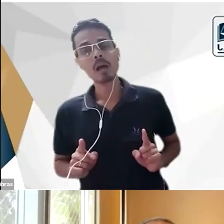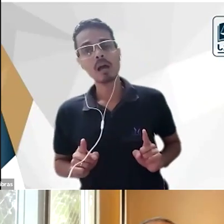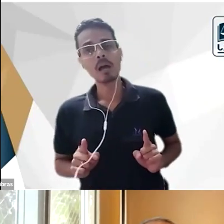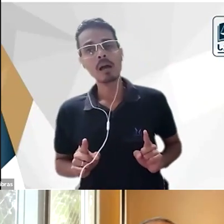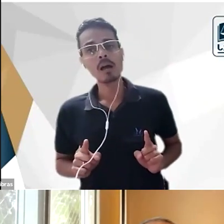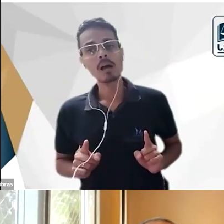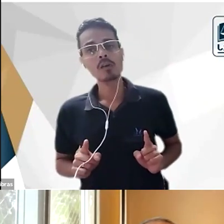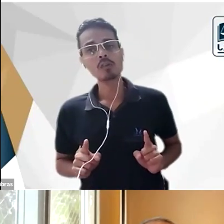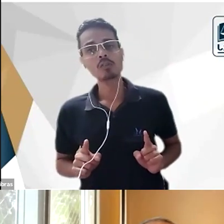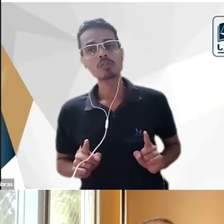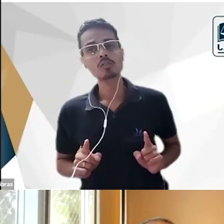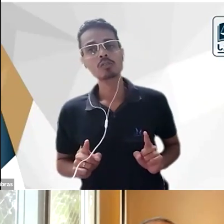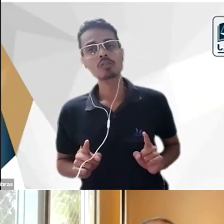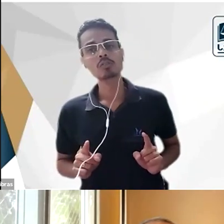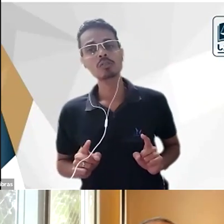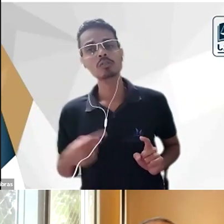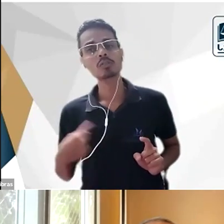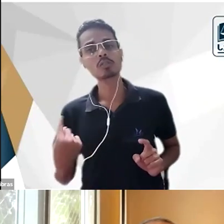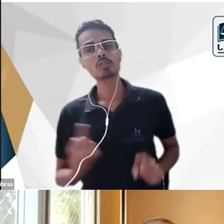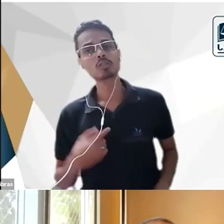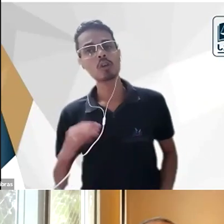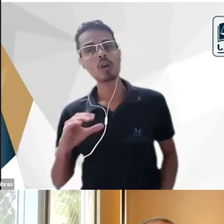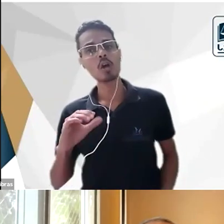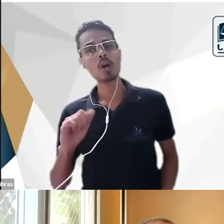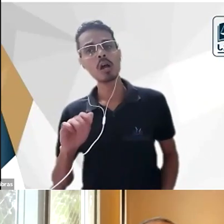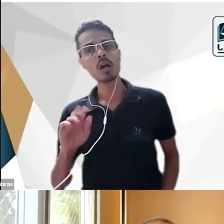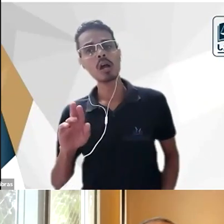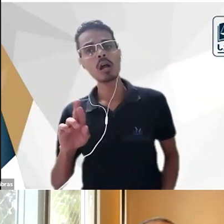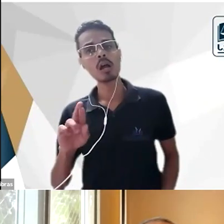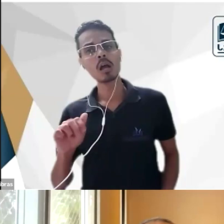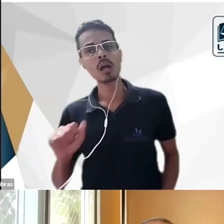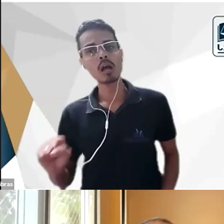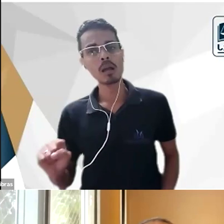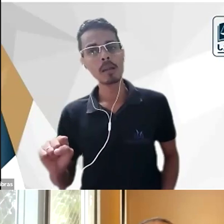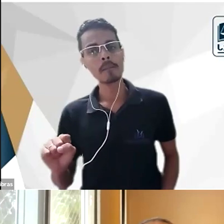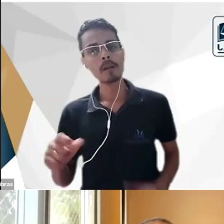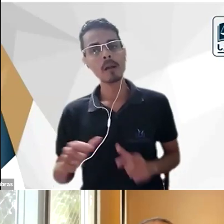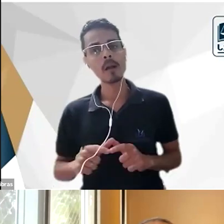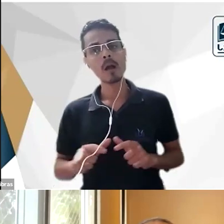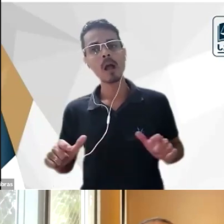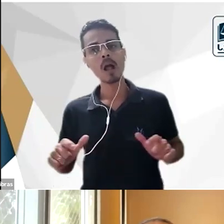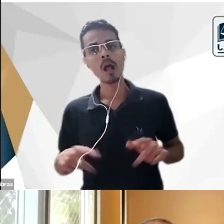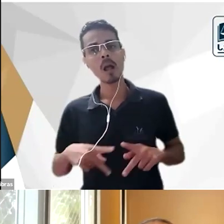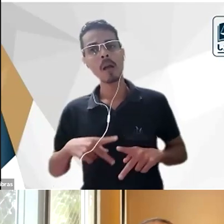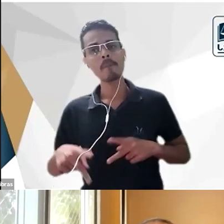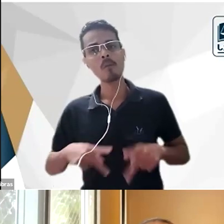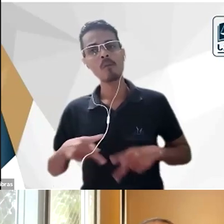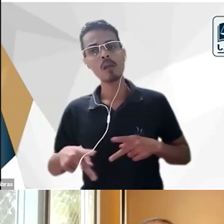que esses cabras esses mulatos que são a maioria da população resolveram se revoltar